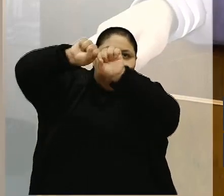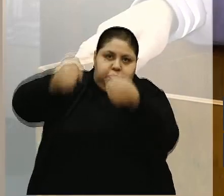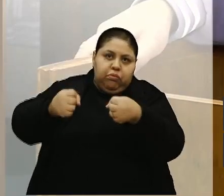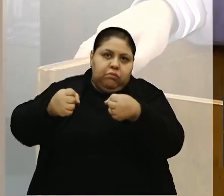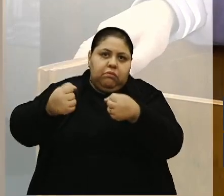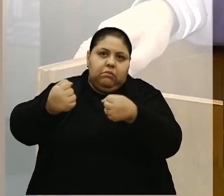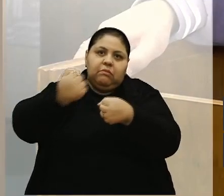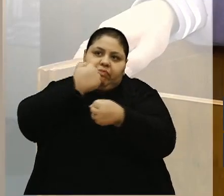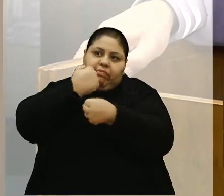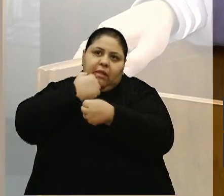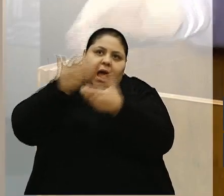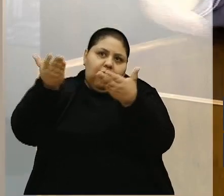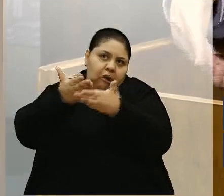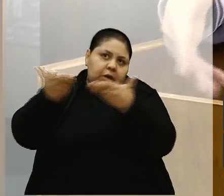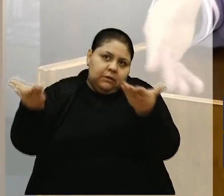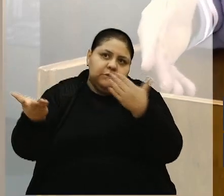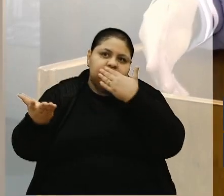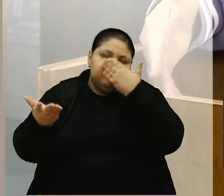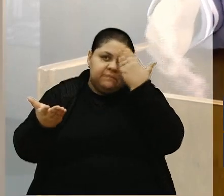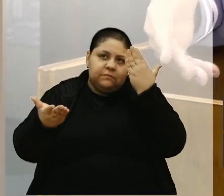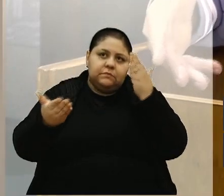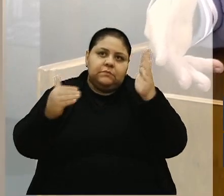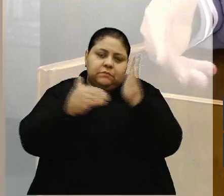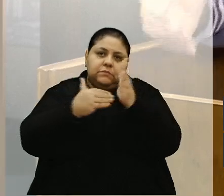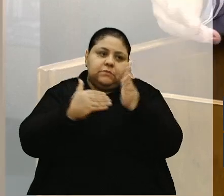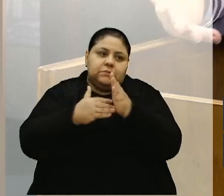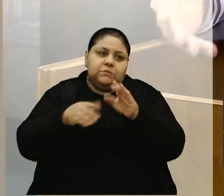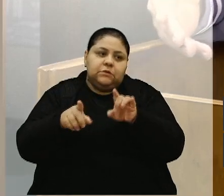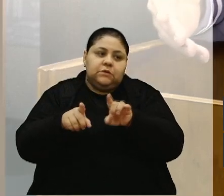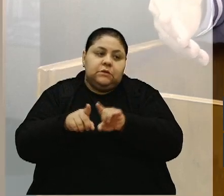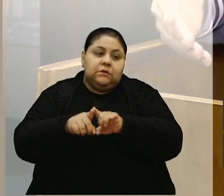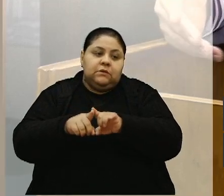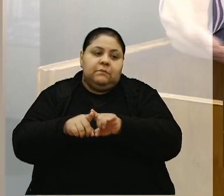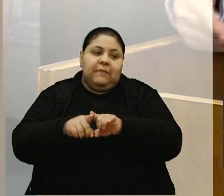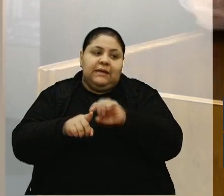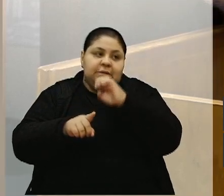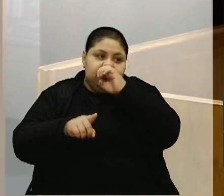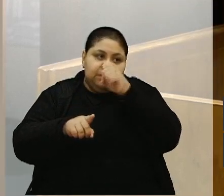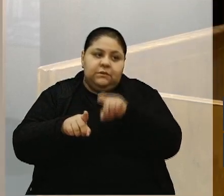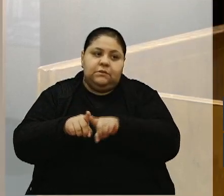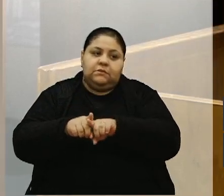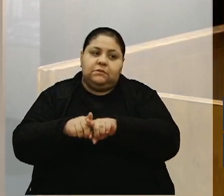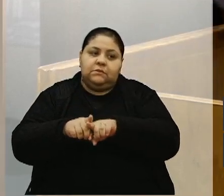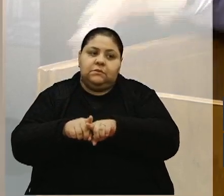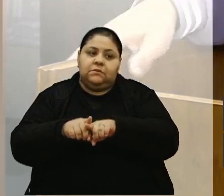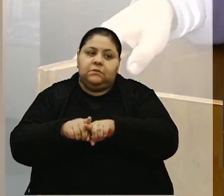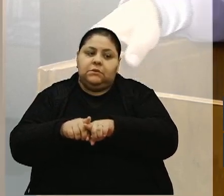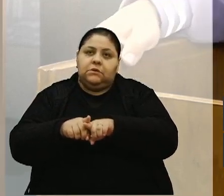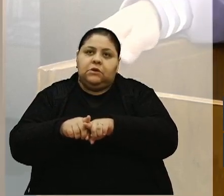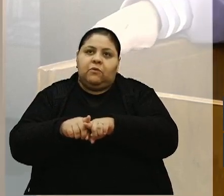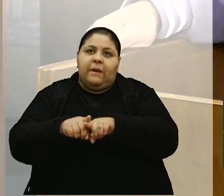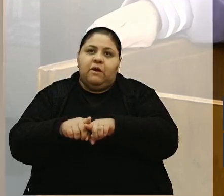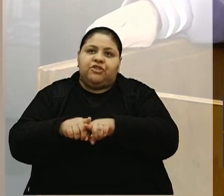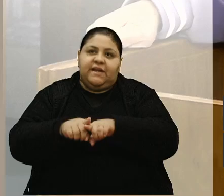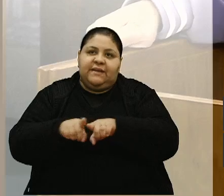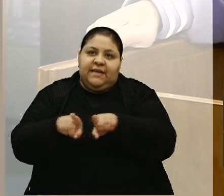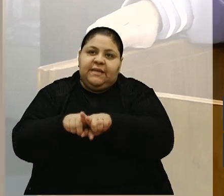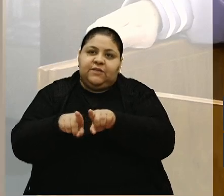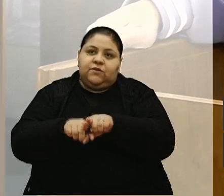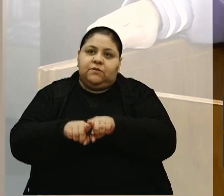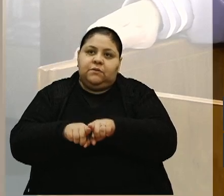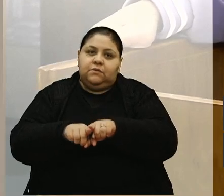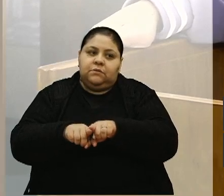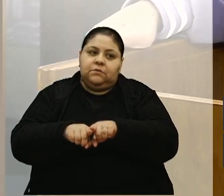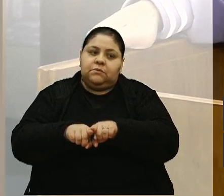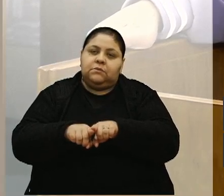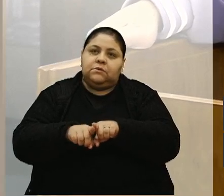pedras rochosas, com massa expansiva, então, para poder que não haja essa interdição da BR-116.